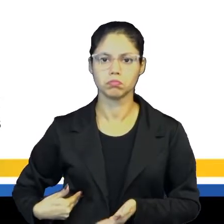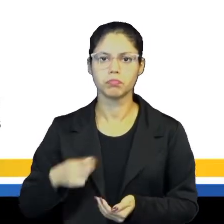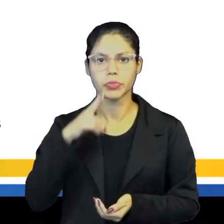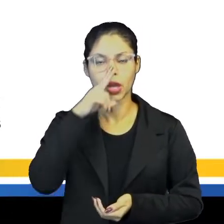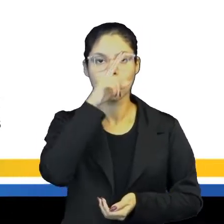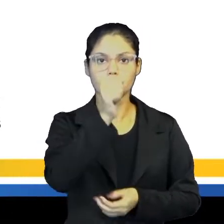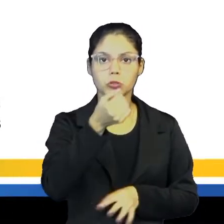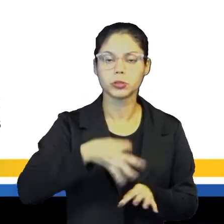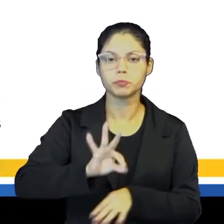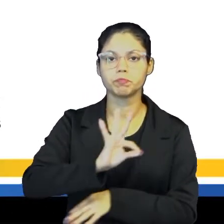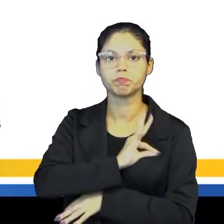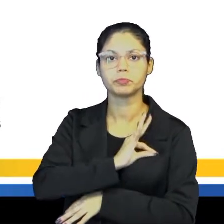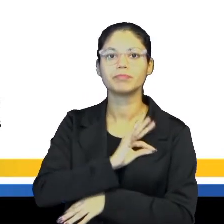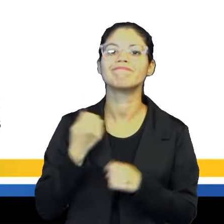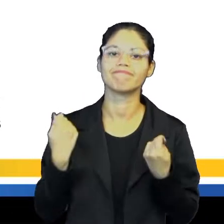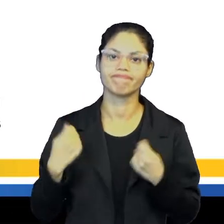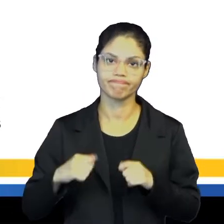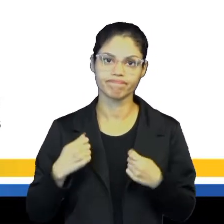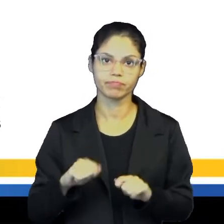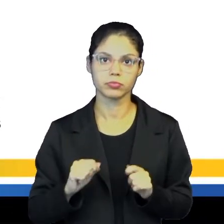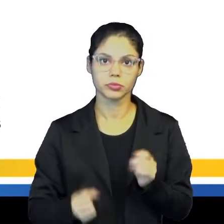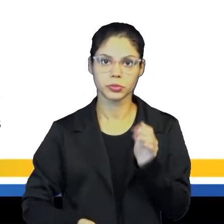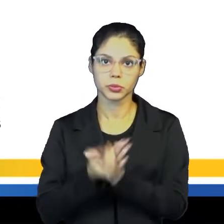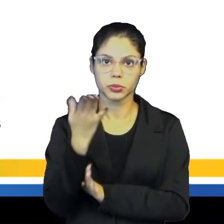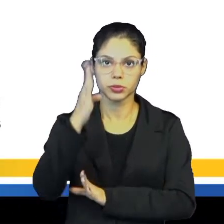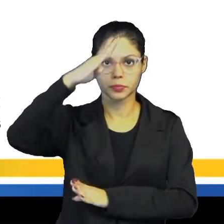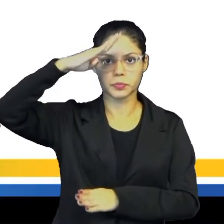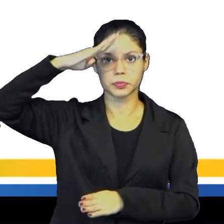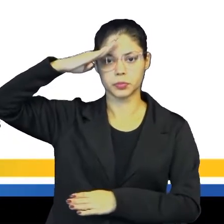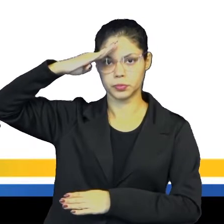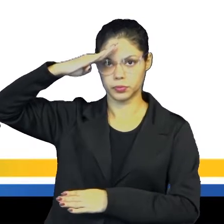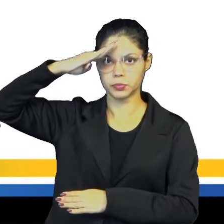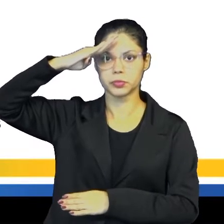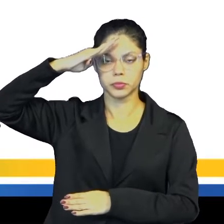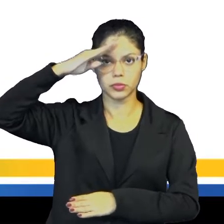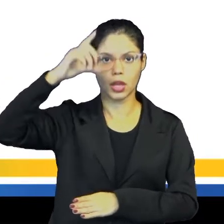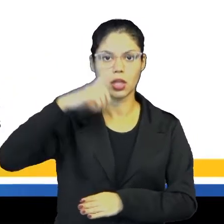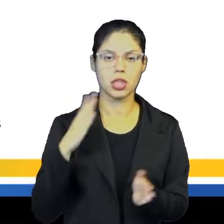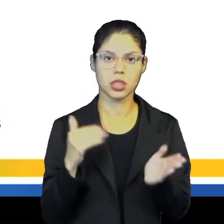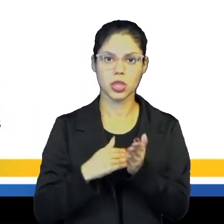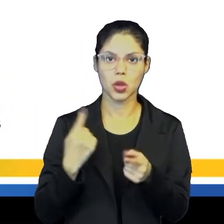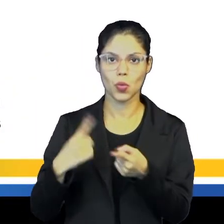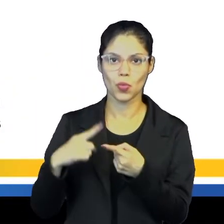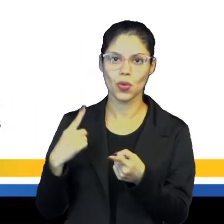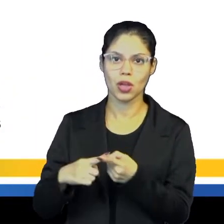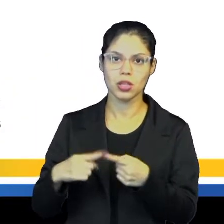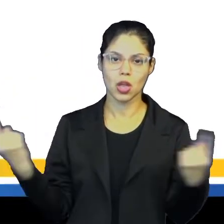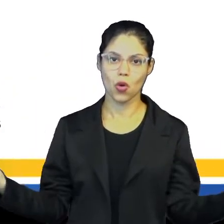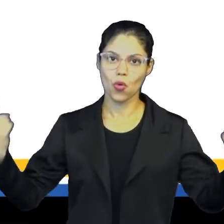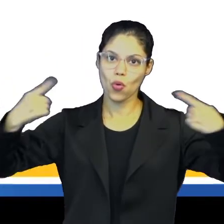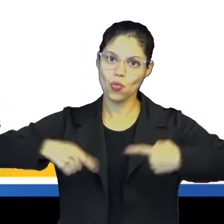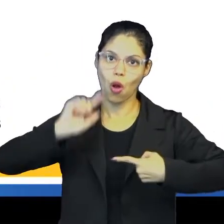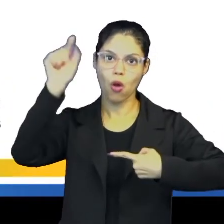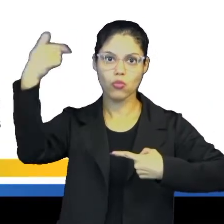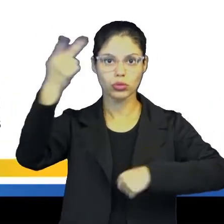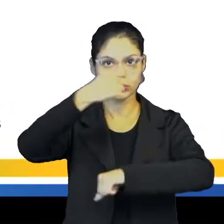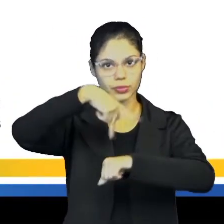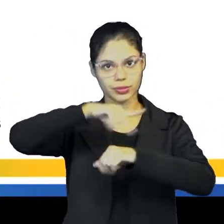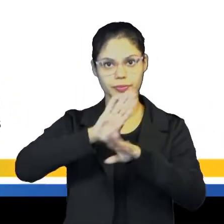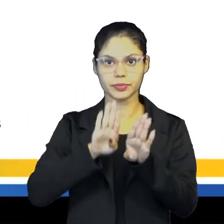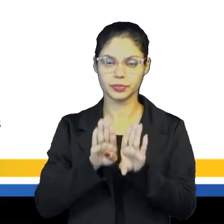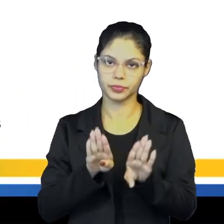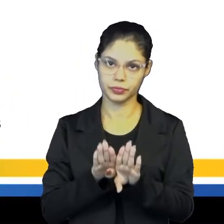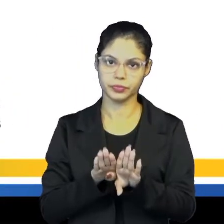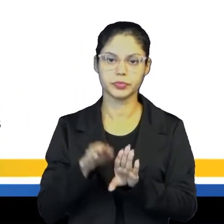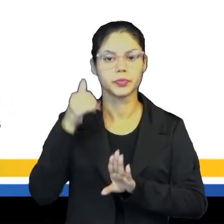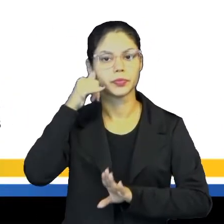força militar, que gerou a necessidade de criação de um exército nacional para conter possíveis invasões, ou confrontos com outros países também